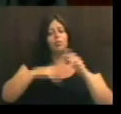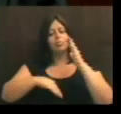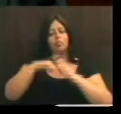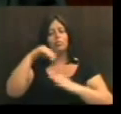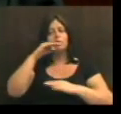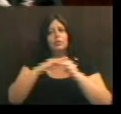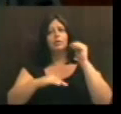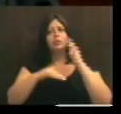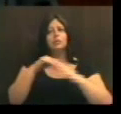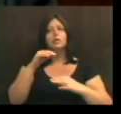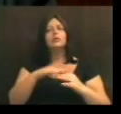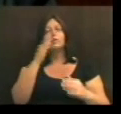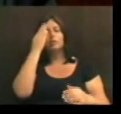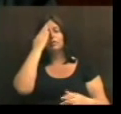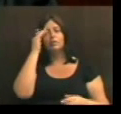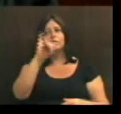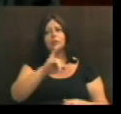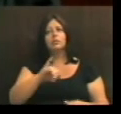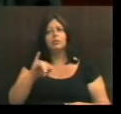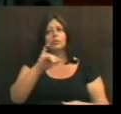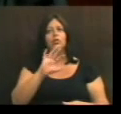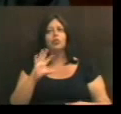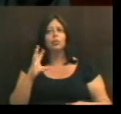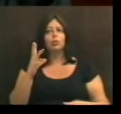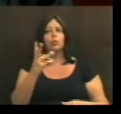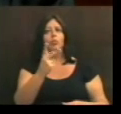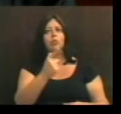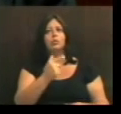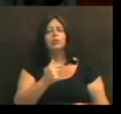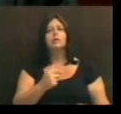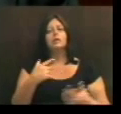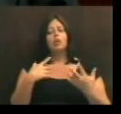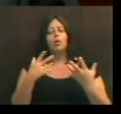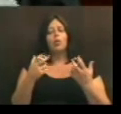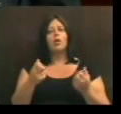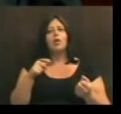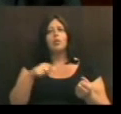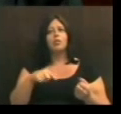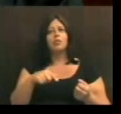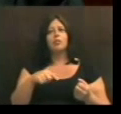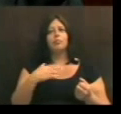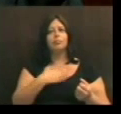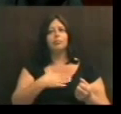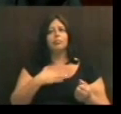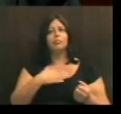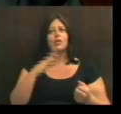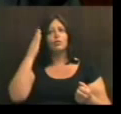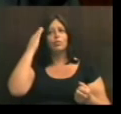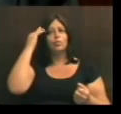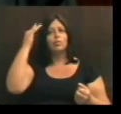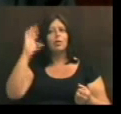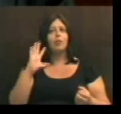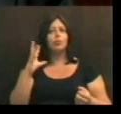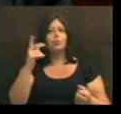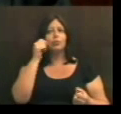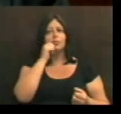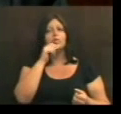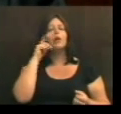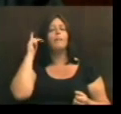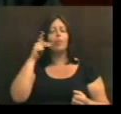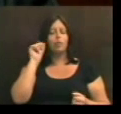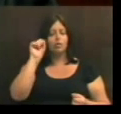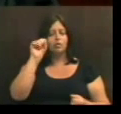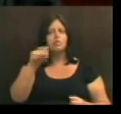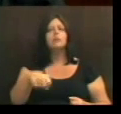e sabem da importância de todas. E eu quero aqui desejar muito sucesso a todas. E que a política, sim,